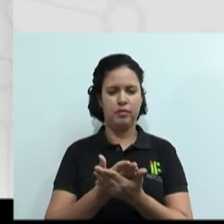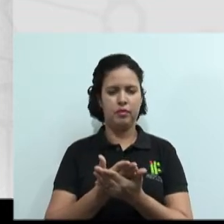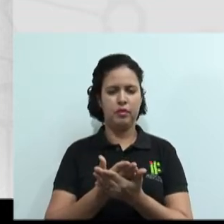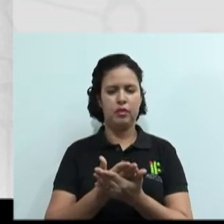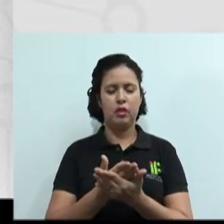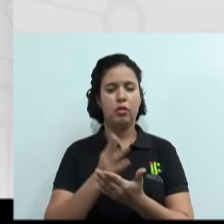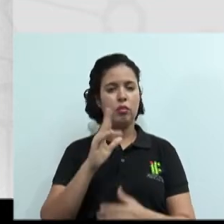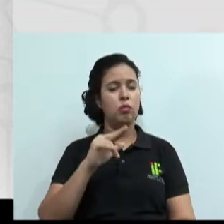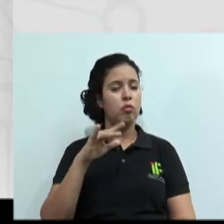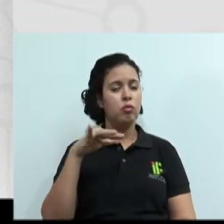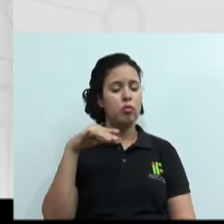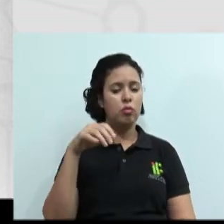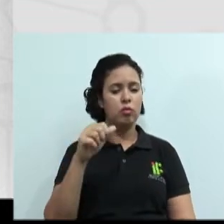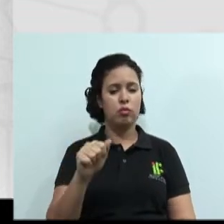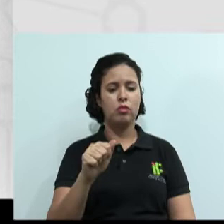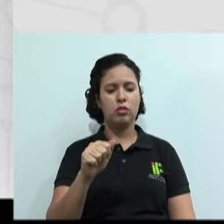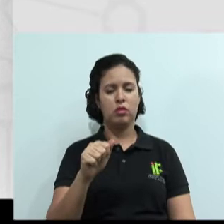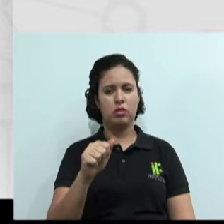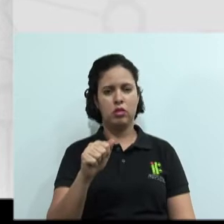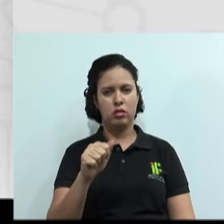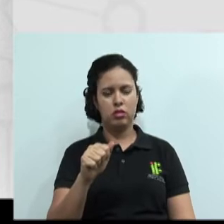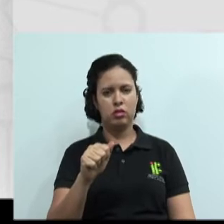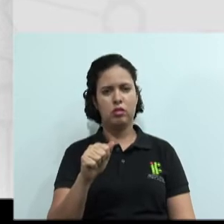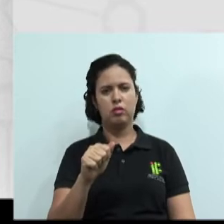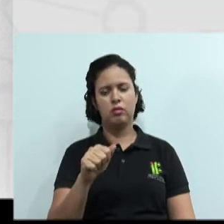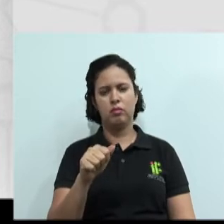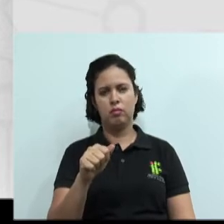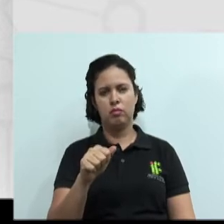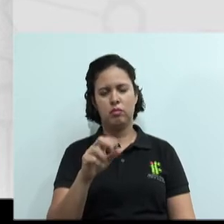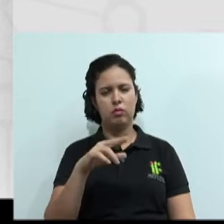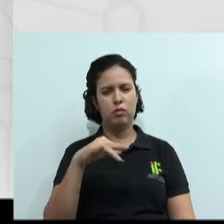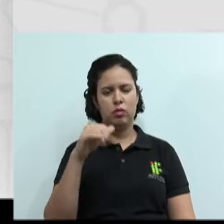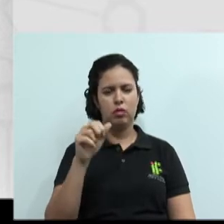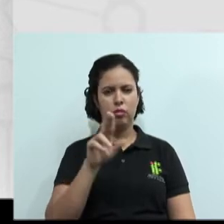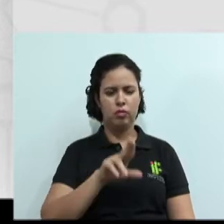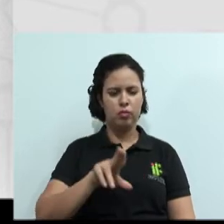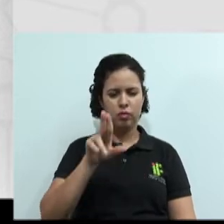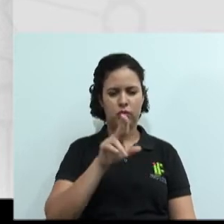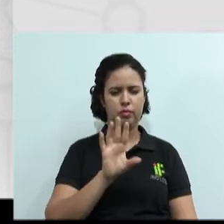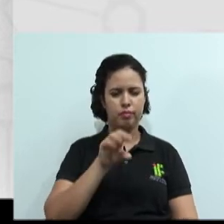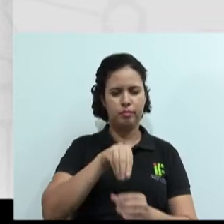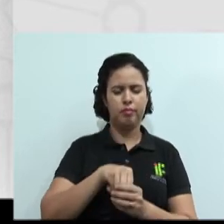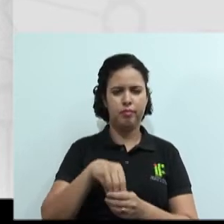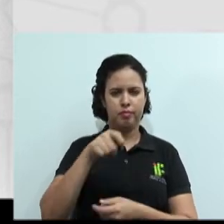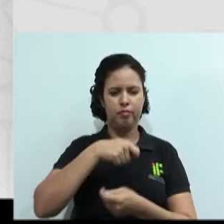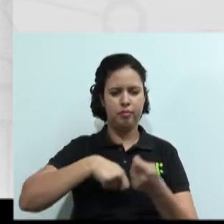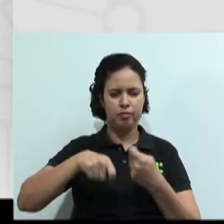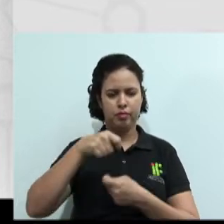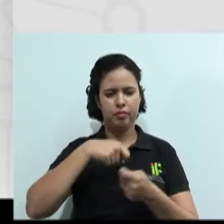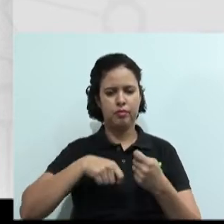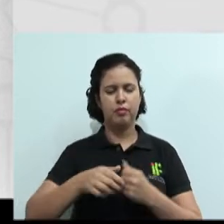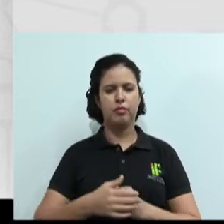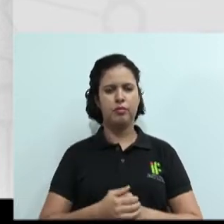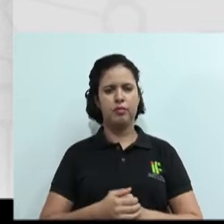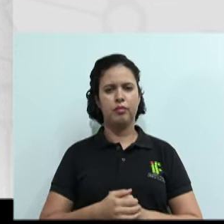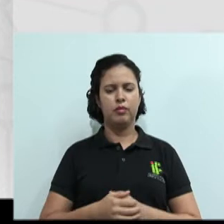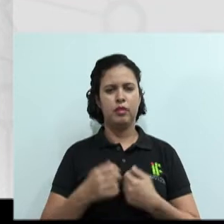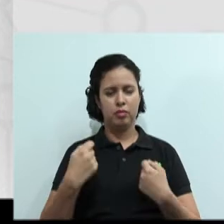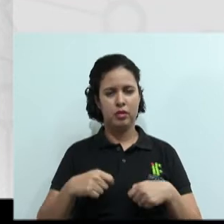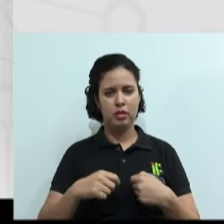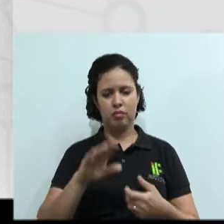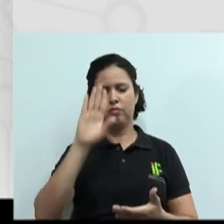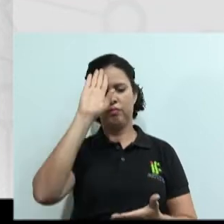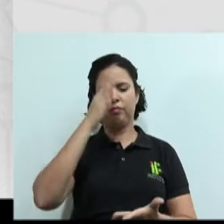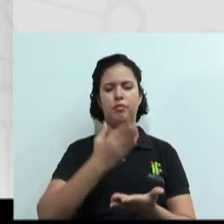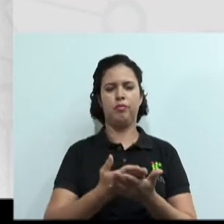negociação sem conhecer se vai negociar, se vai dar certo ou não. Então, nunca utilize esse não tenho muita certeza. Troque isso